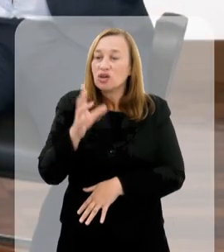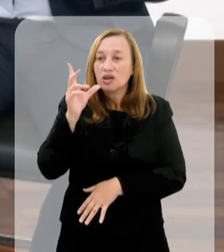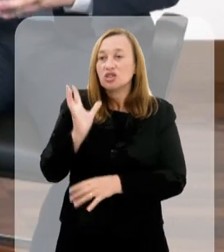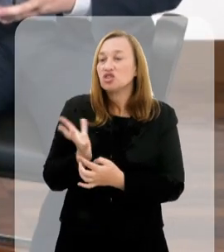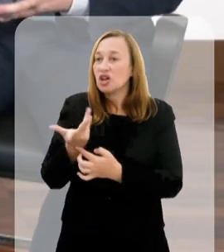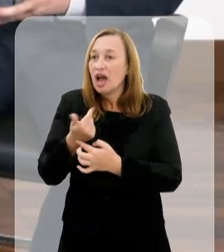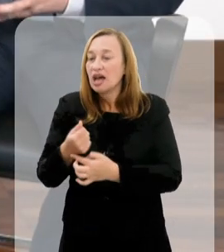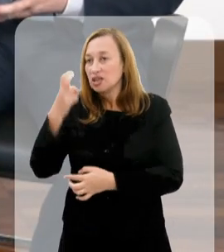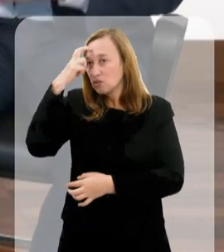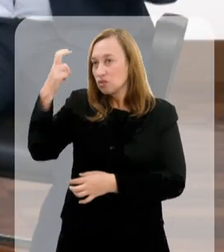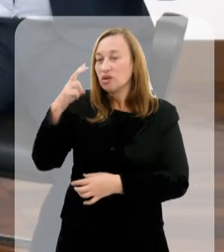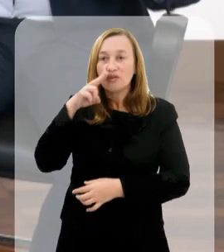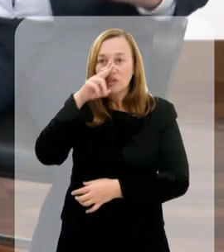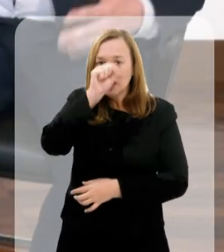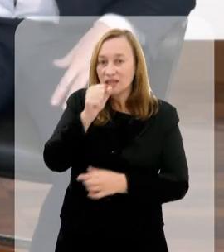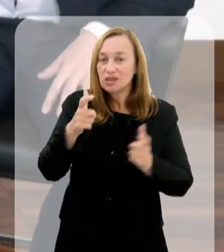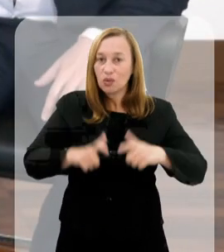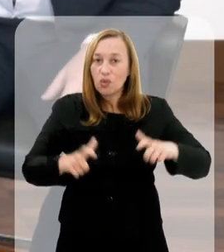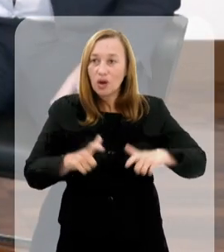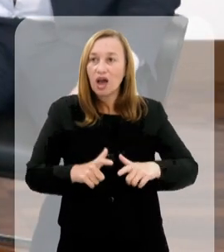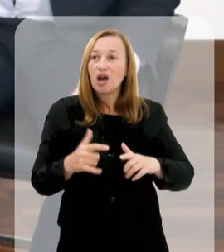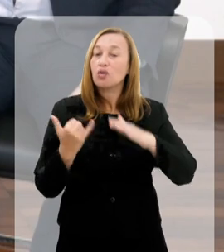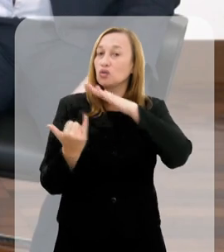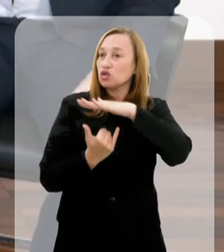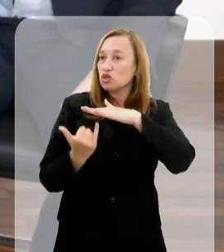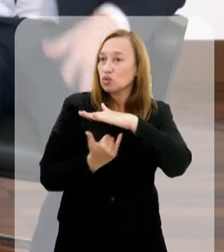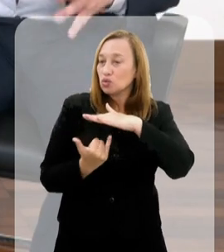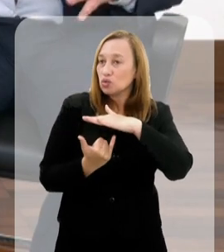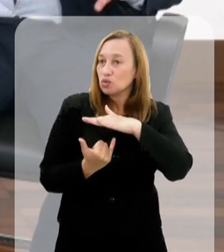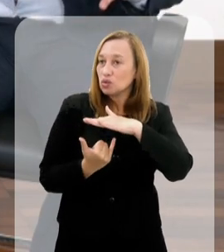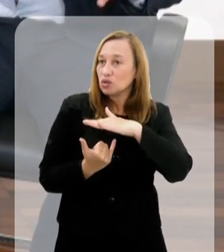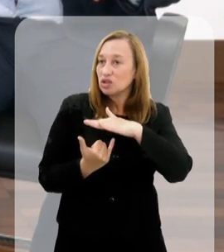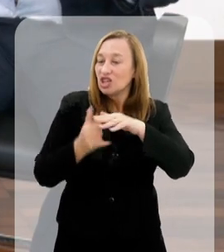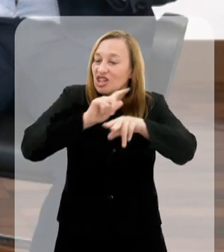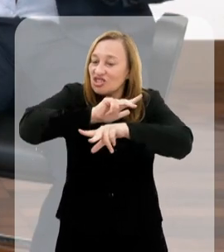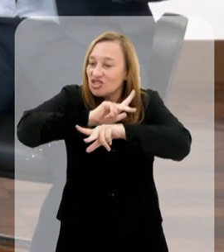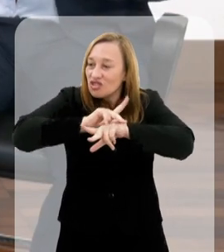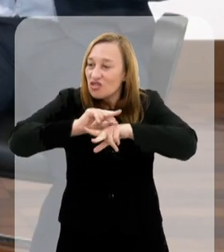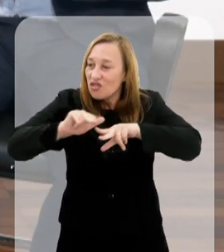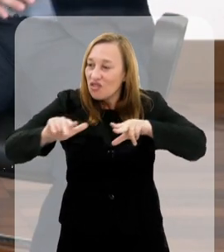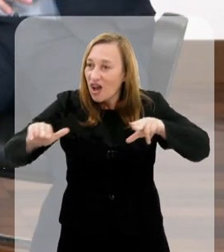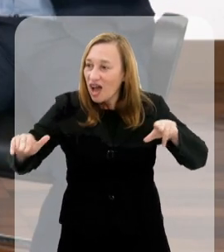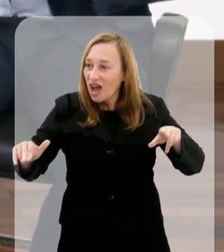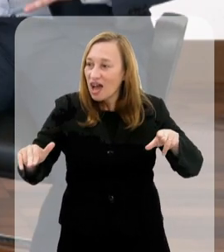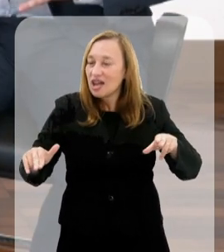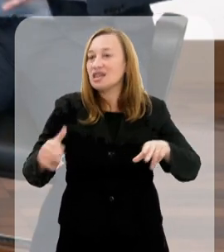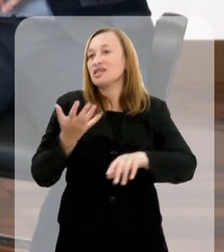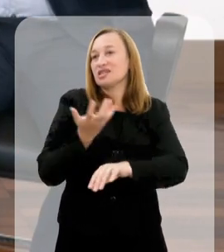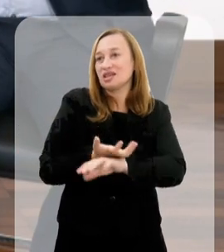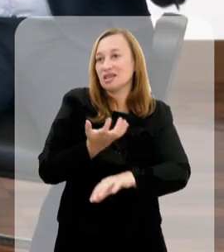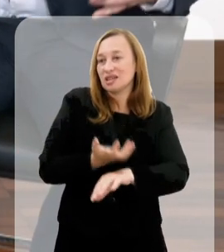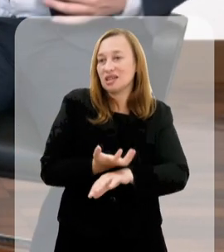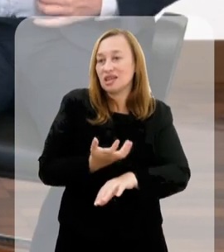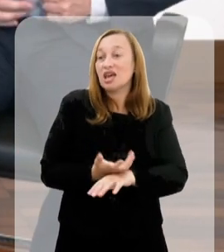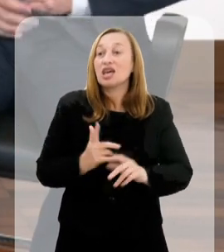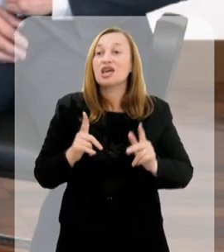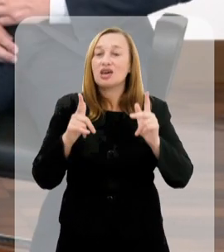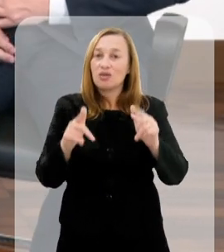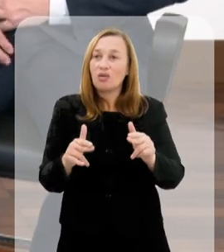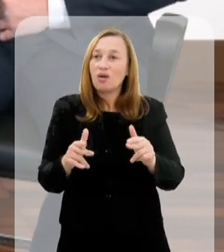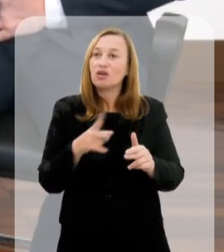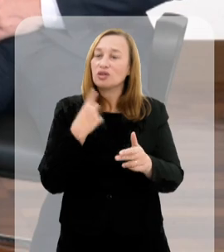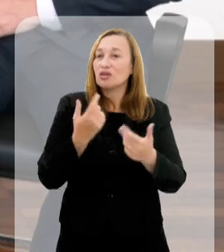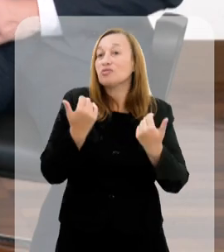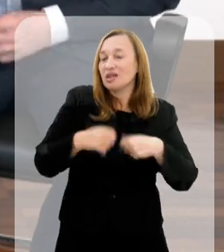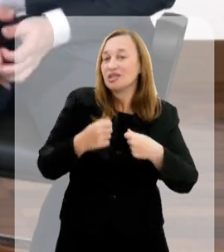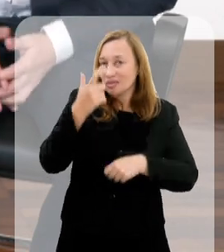essa unidade só de arte e cultura também vai fortalecer essa região. E aí o instituto passa a ser um instituto multidisciplinar, interdisciplinar,